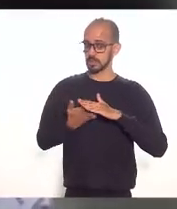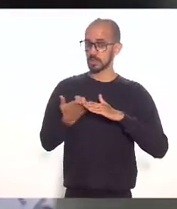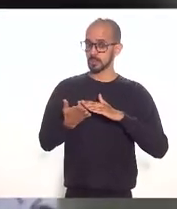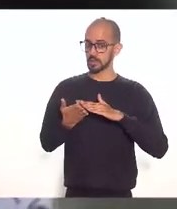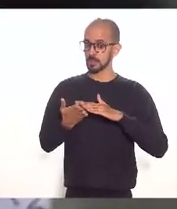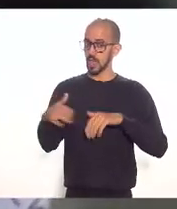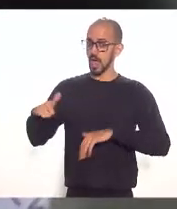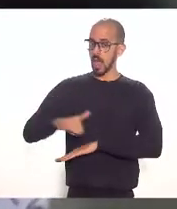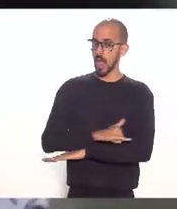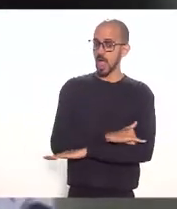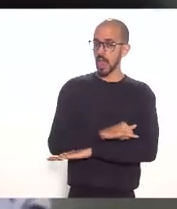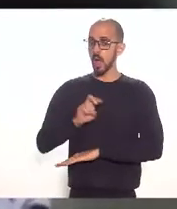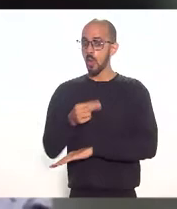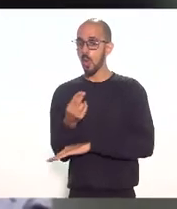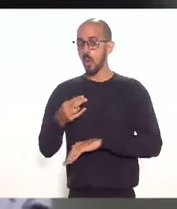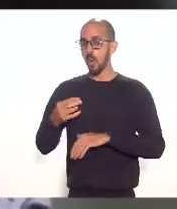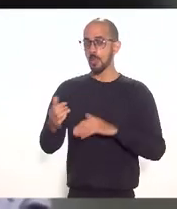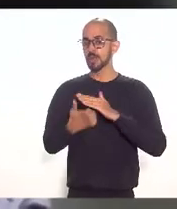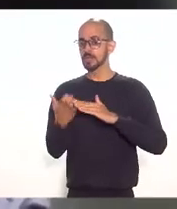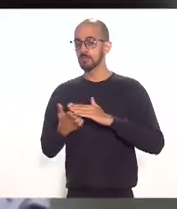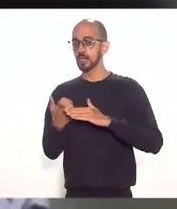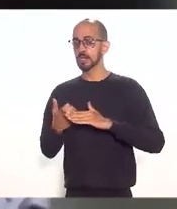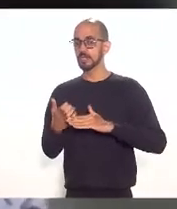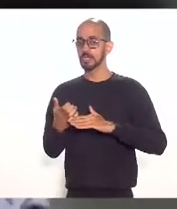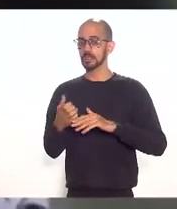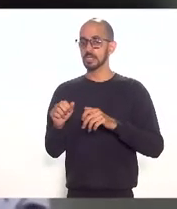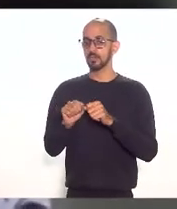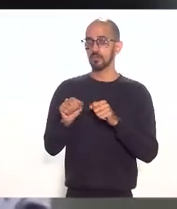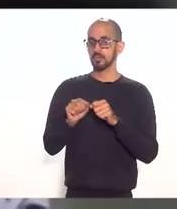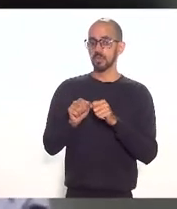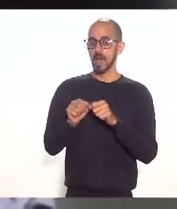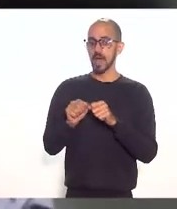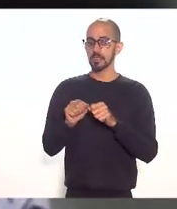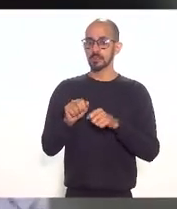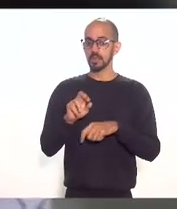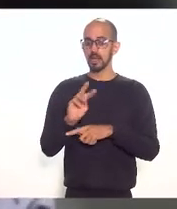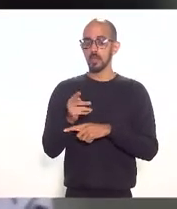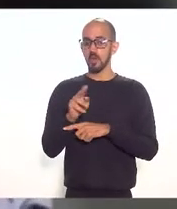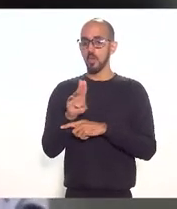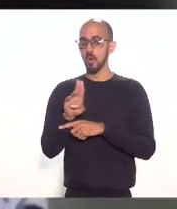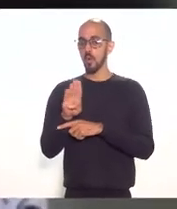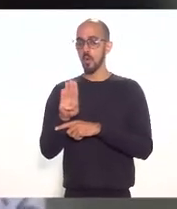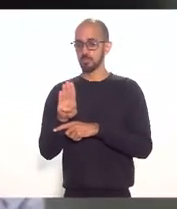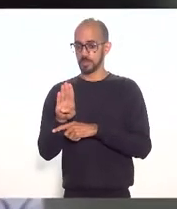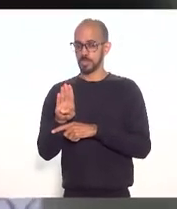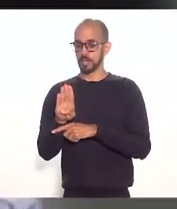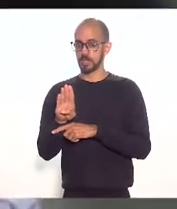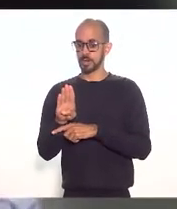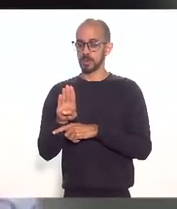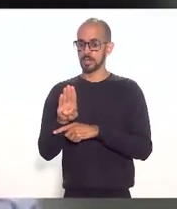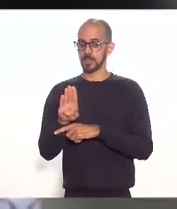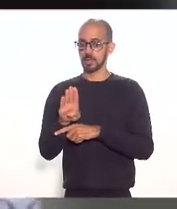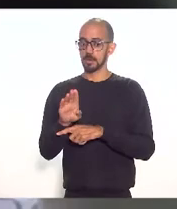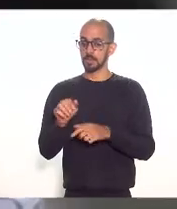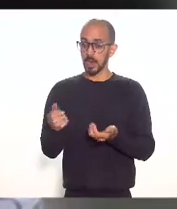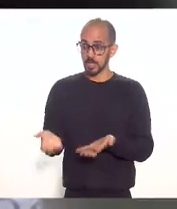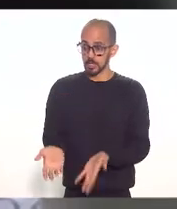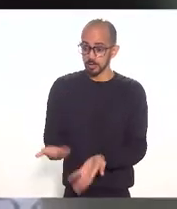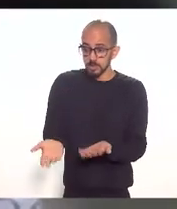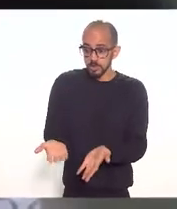aéreas ou para as empresas aéreas que fazem hub para de uma certa forma estimular